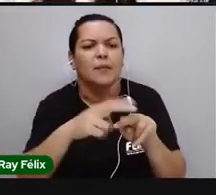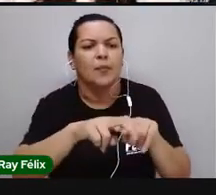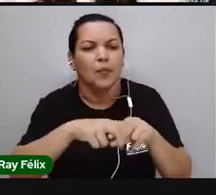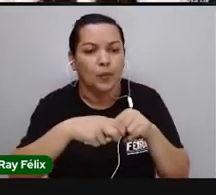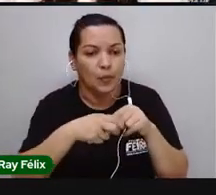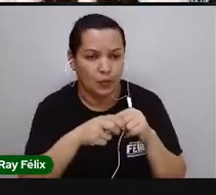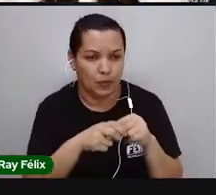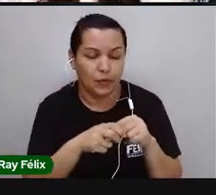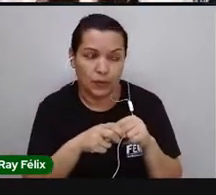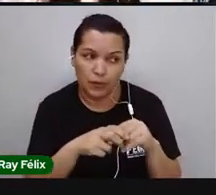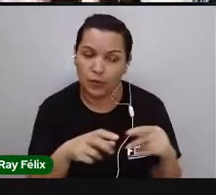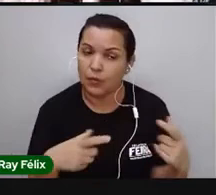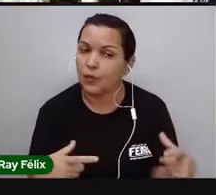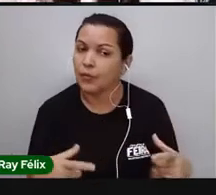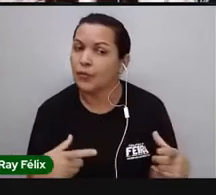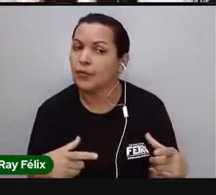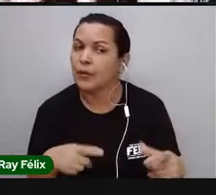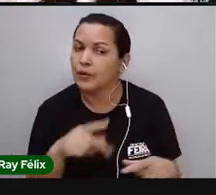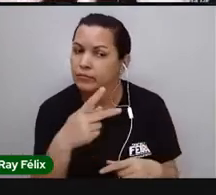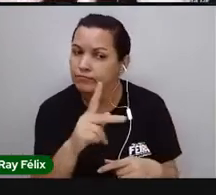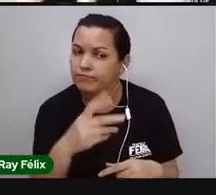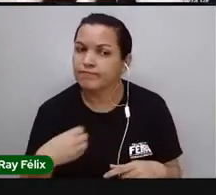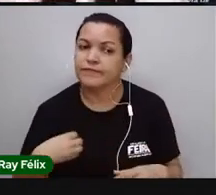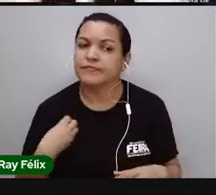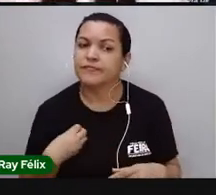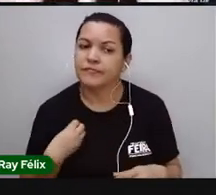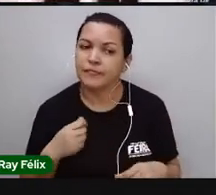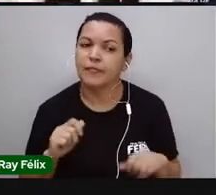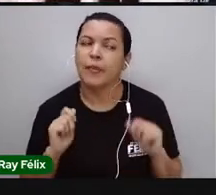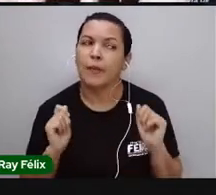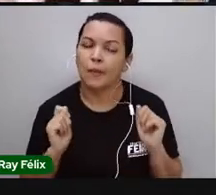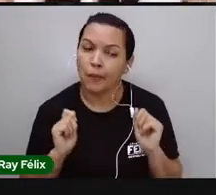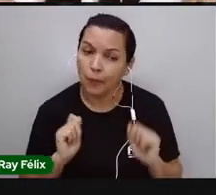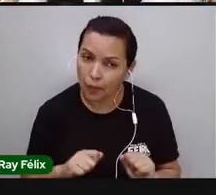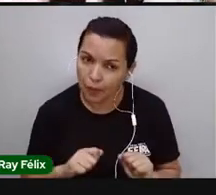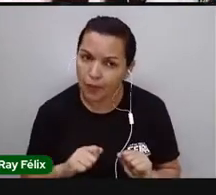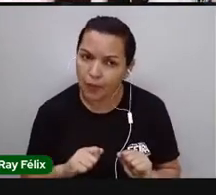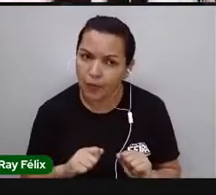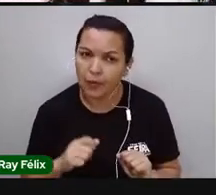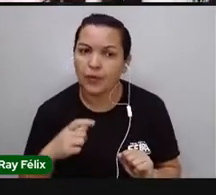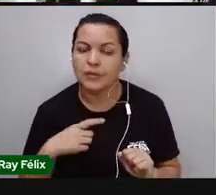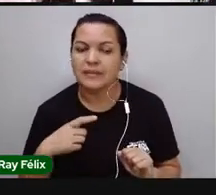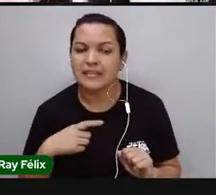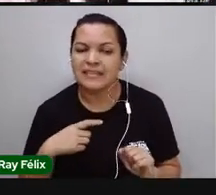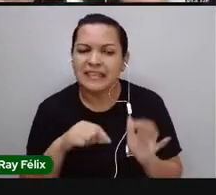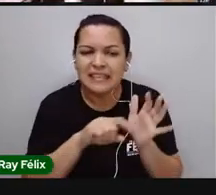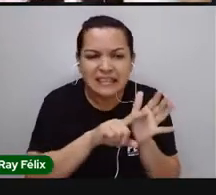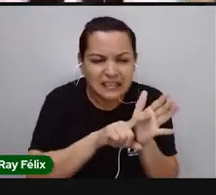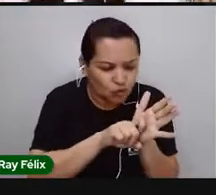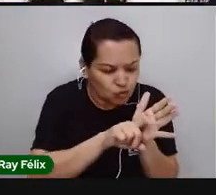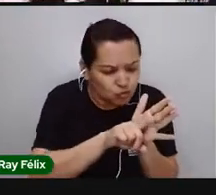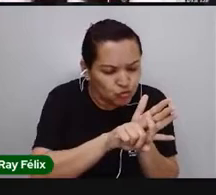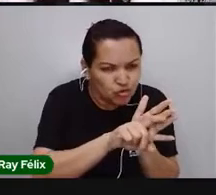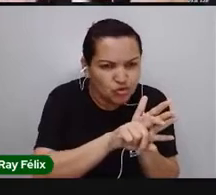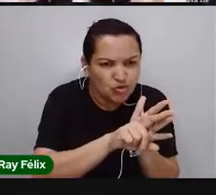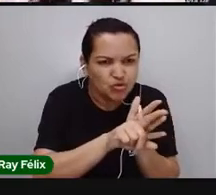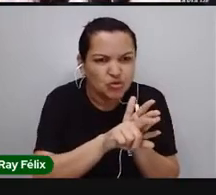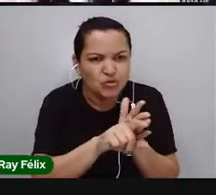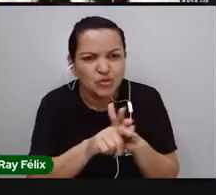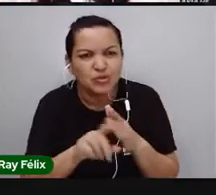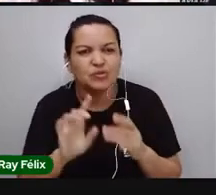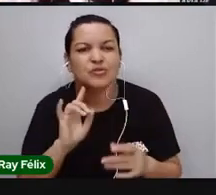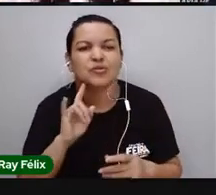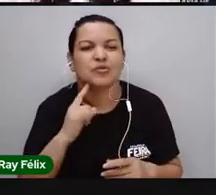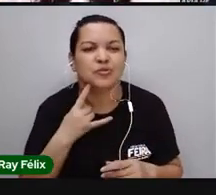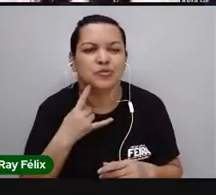depender do ambiente que a gente tá, pode ser que existam alguns micro-organismos ou alguns seres vivos que podem